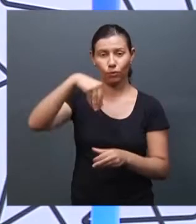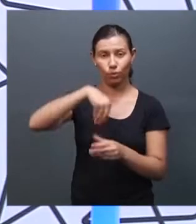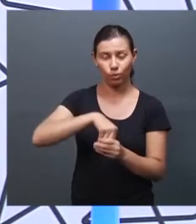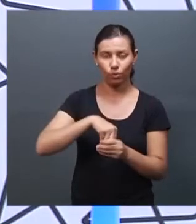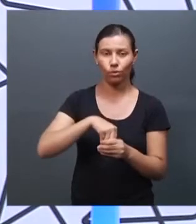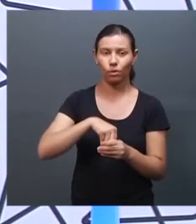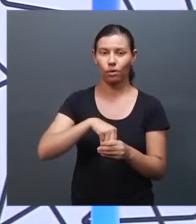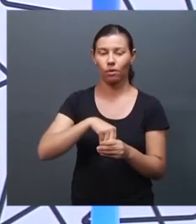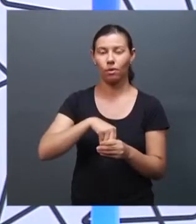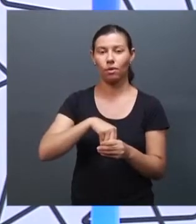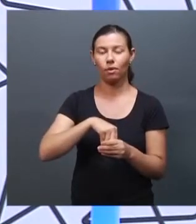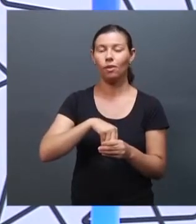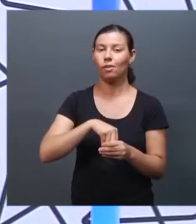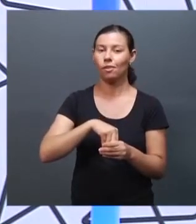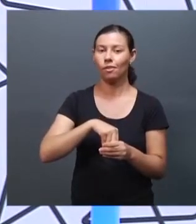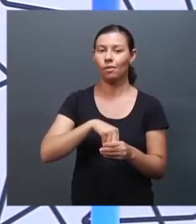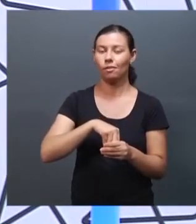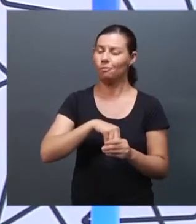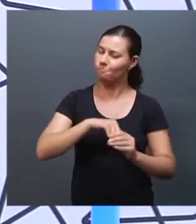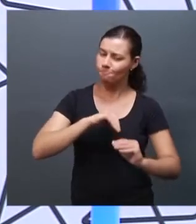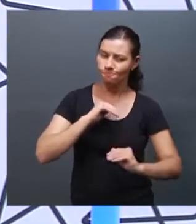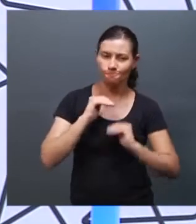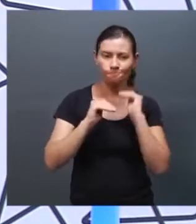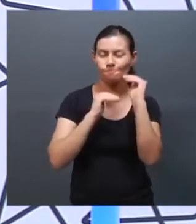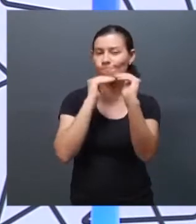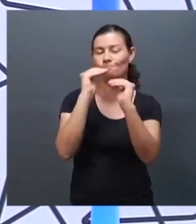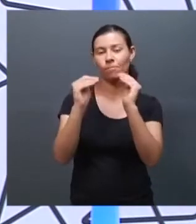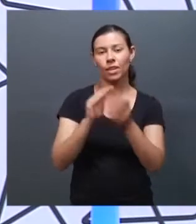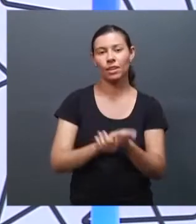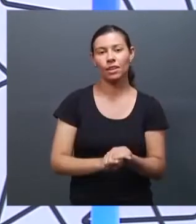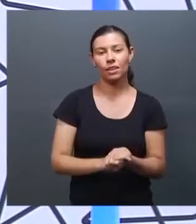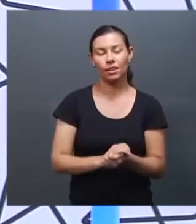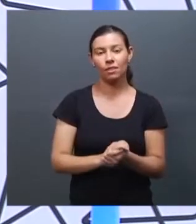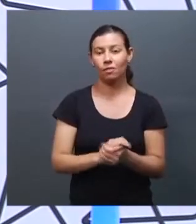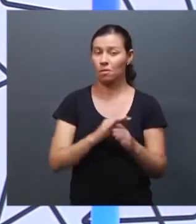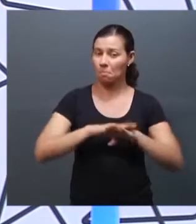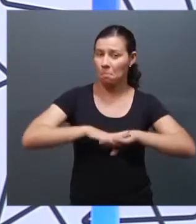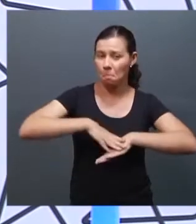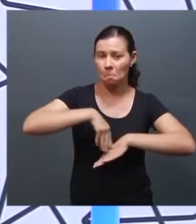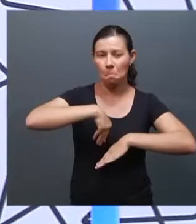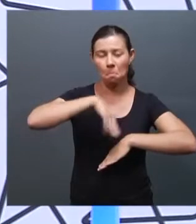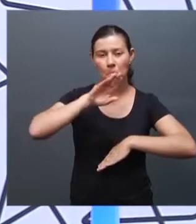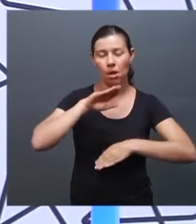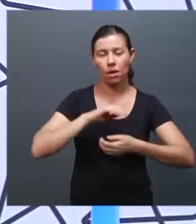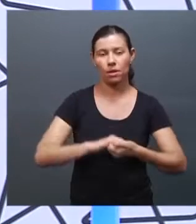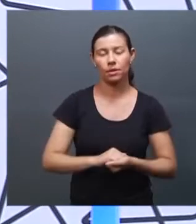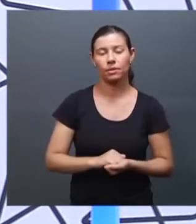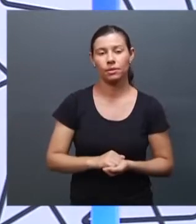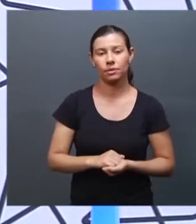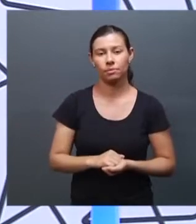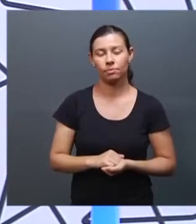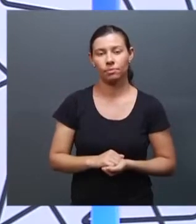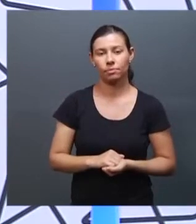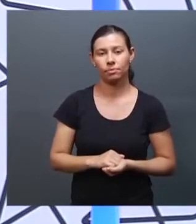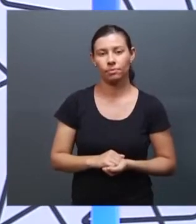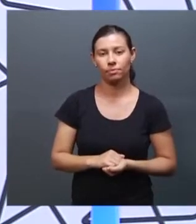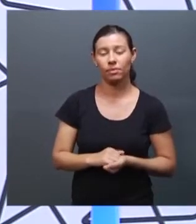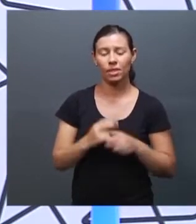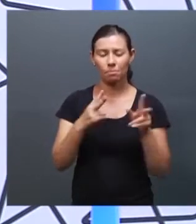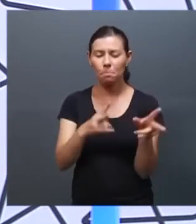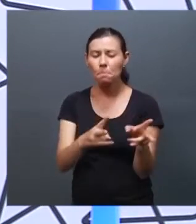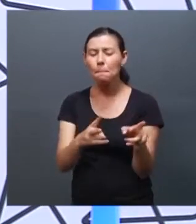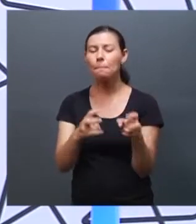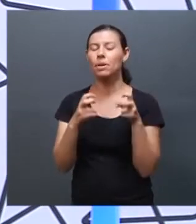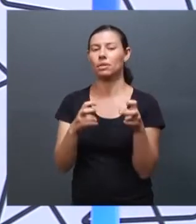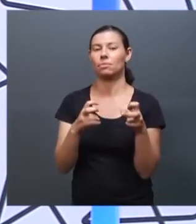avançada foi muito além do que era pedido ele teve uma percepção muito mais